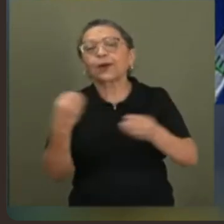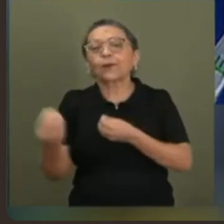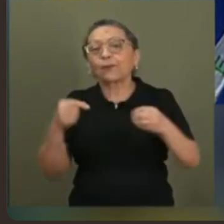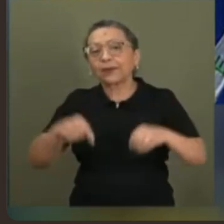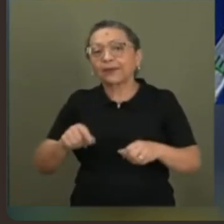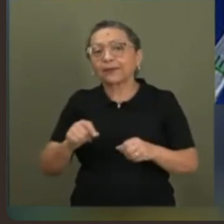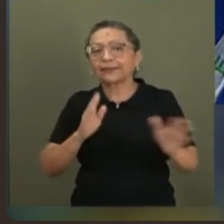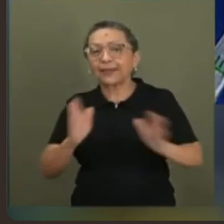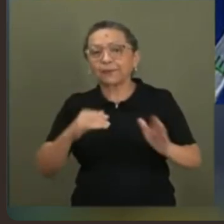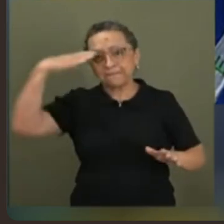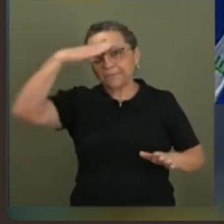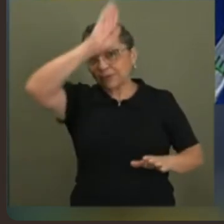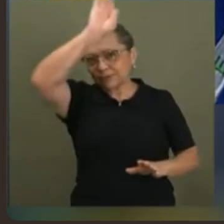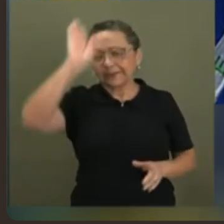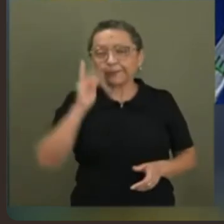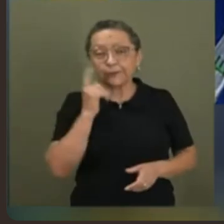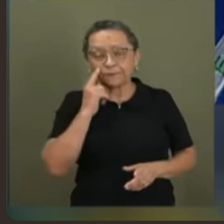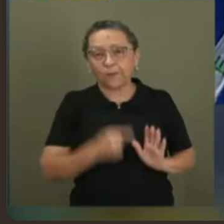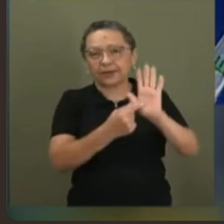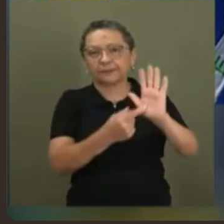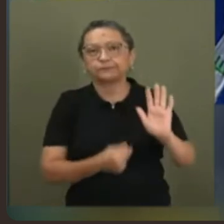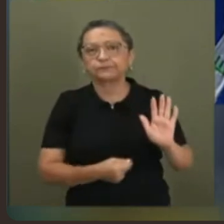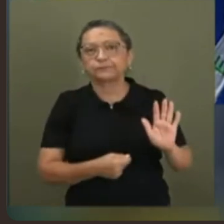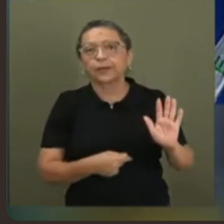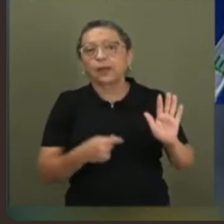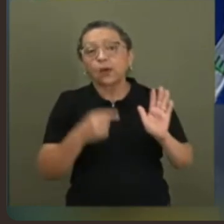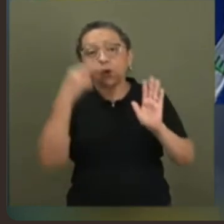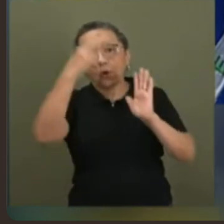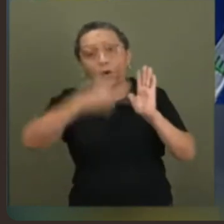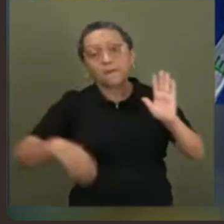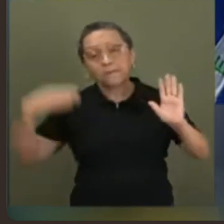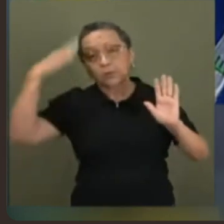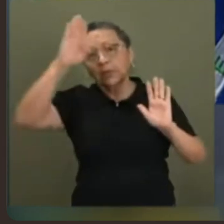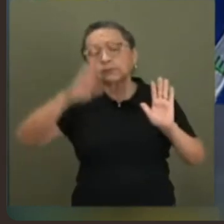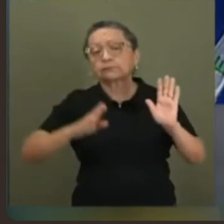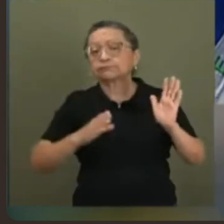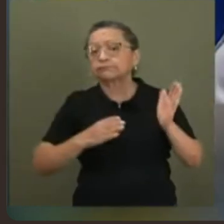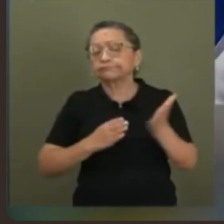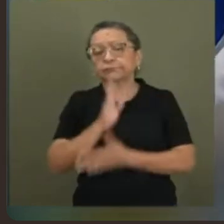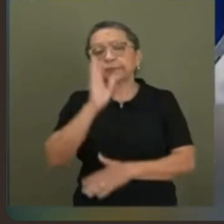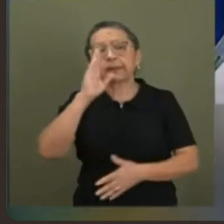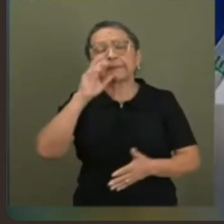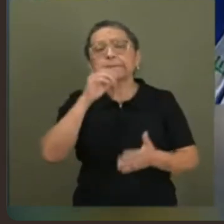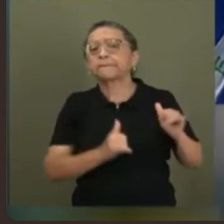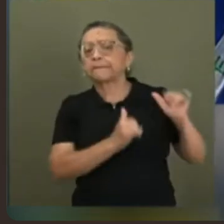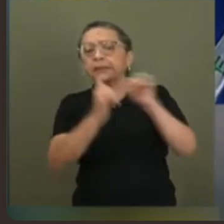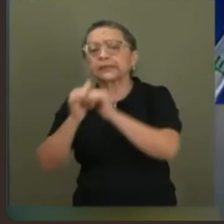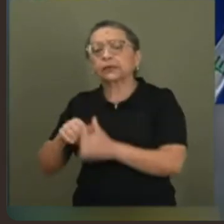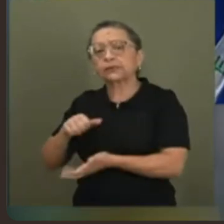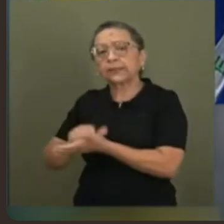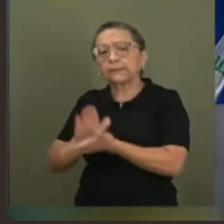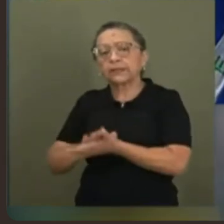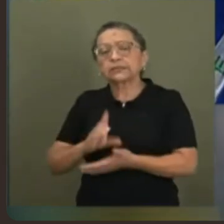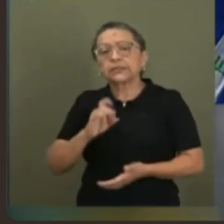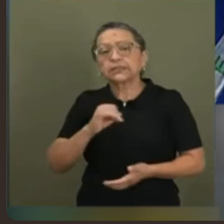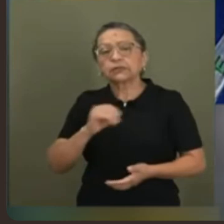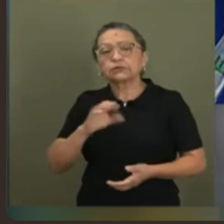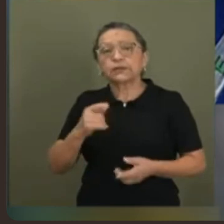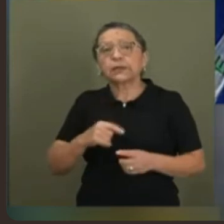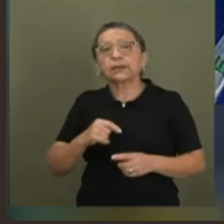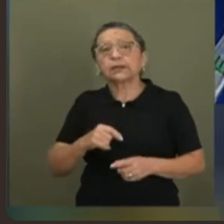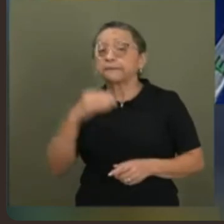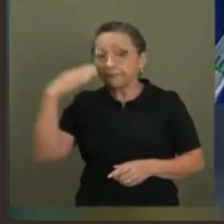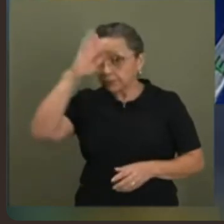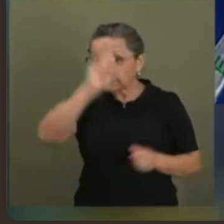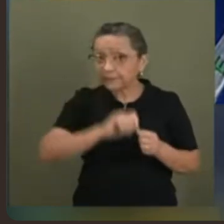que era com o Bolsonaro aqui, que beleza, ó. Deixa eu mostrar pra vocês aqui, Bolsonaro decreta perdão da pena de Daniel Silveira, condenado pelo STF. O